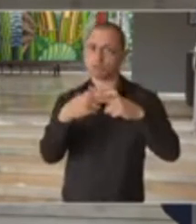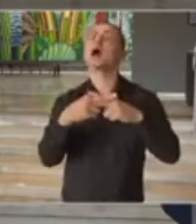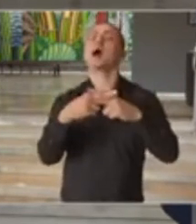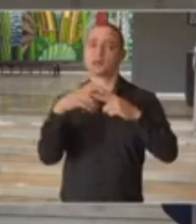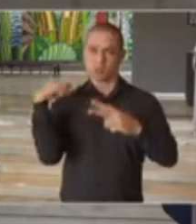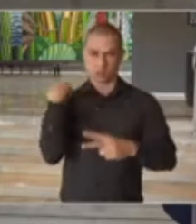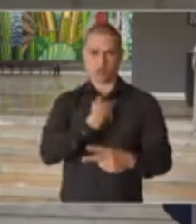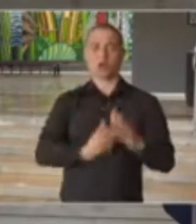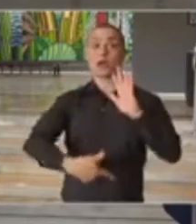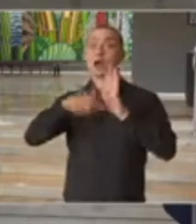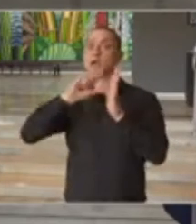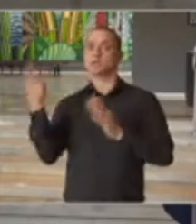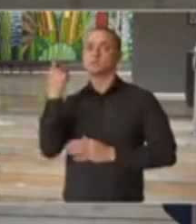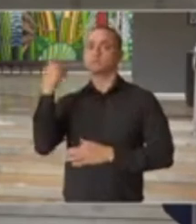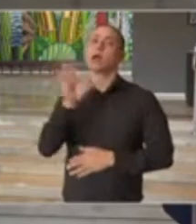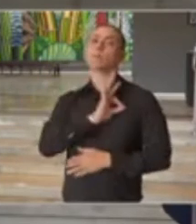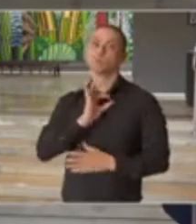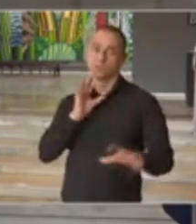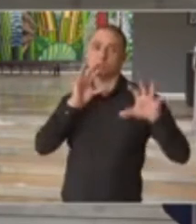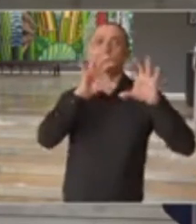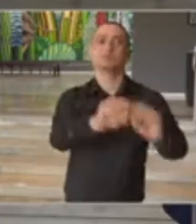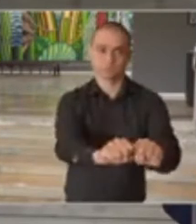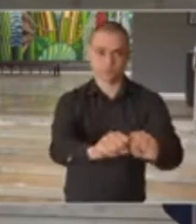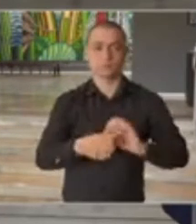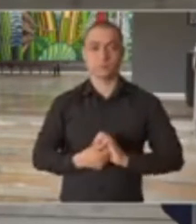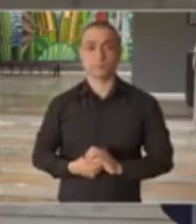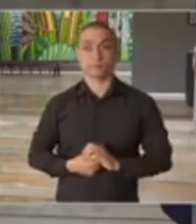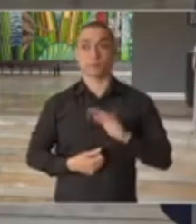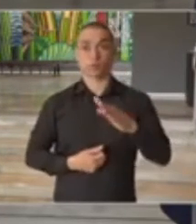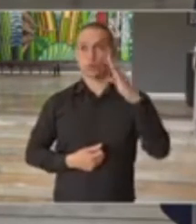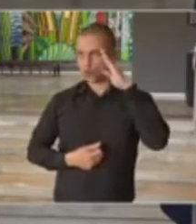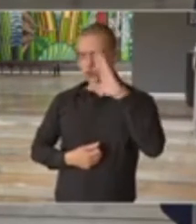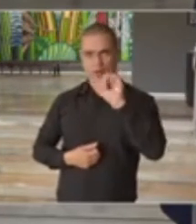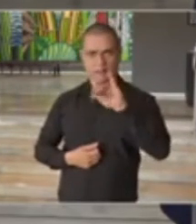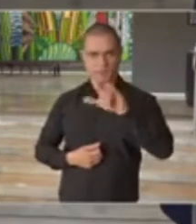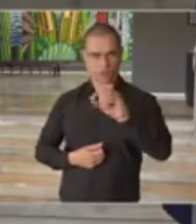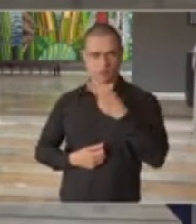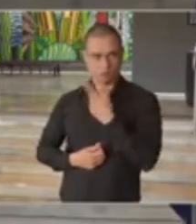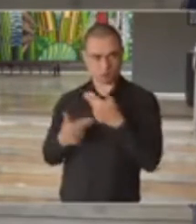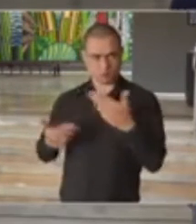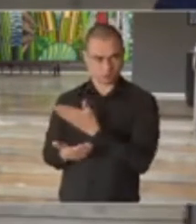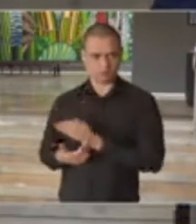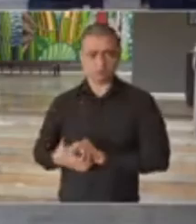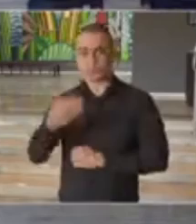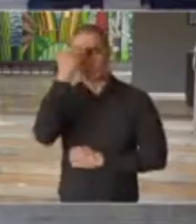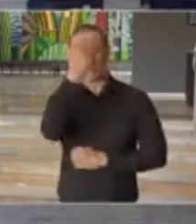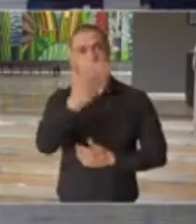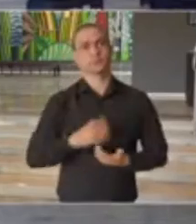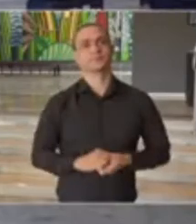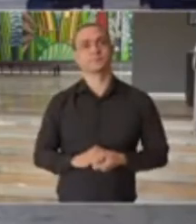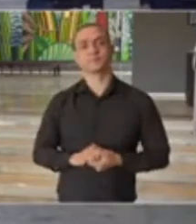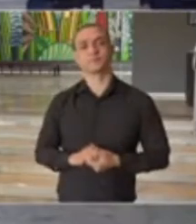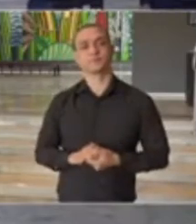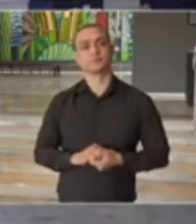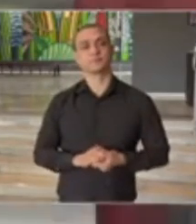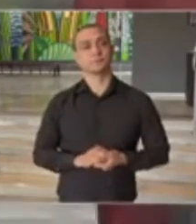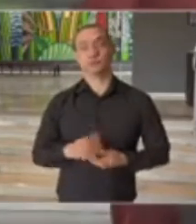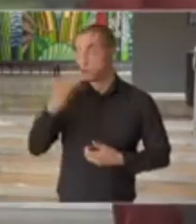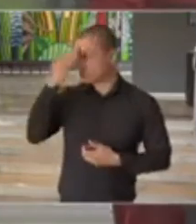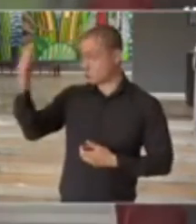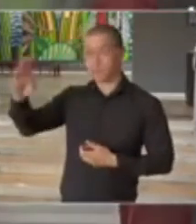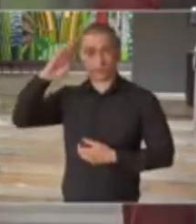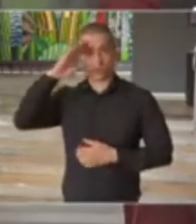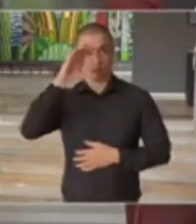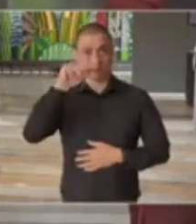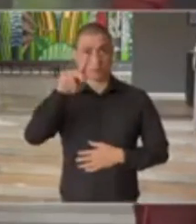tomaremos as atitudes devidas. Cornel, Camila, alguma coisa? Muito obrigado. Obrigado, general.